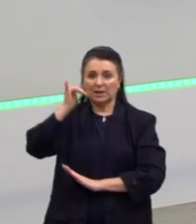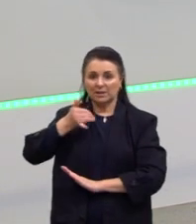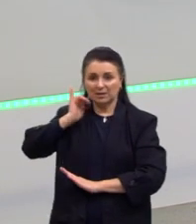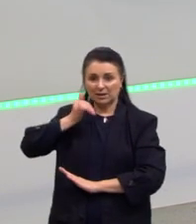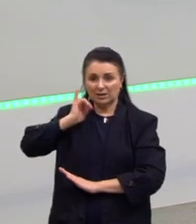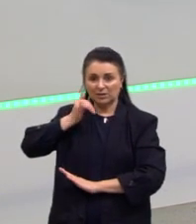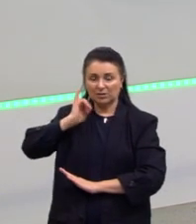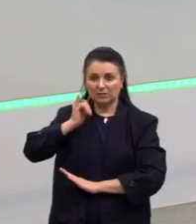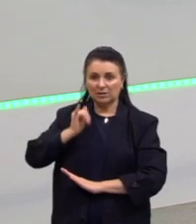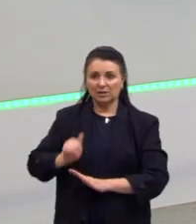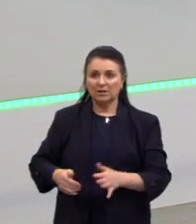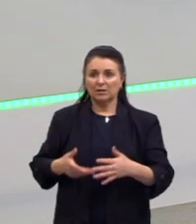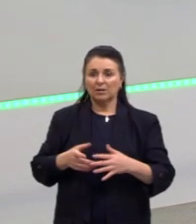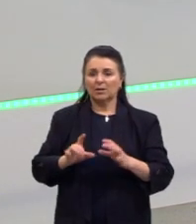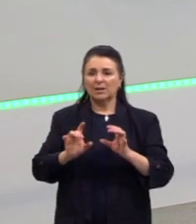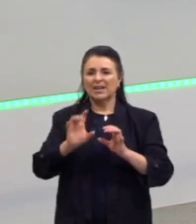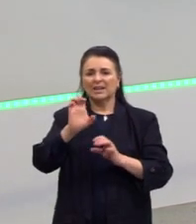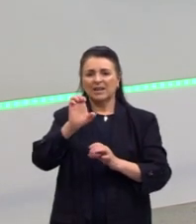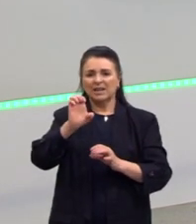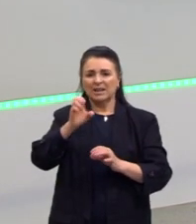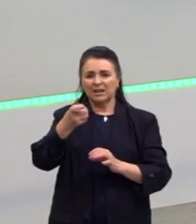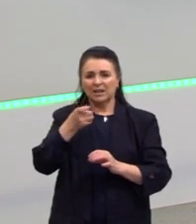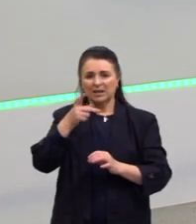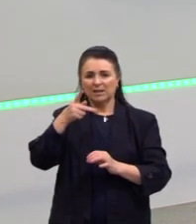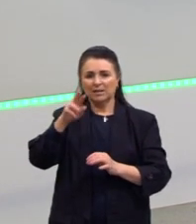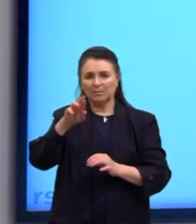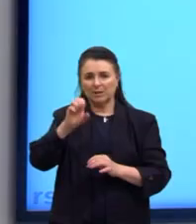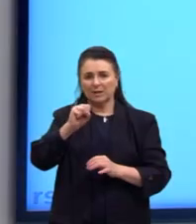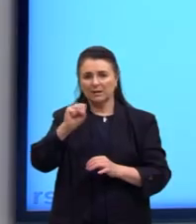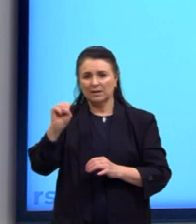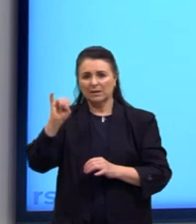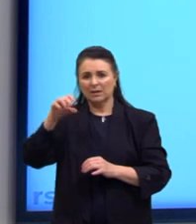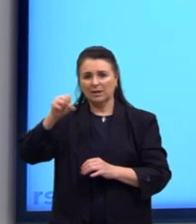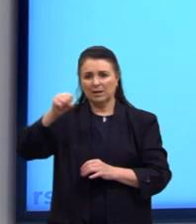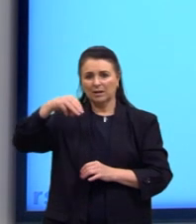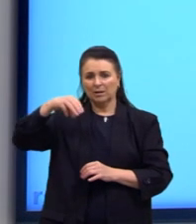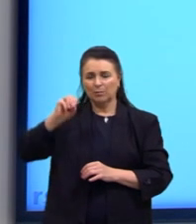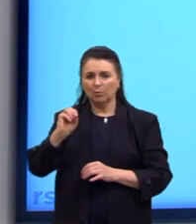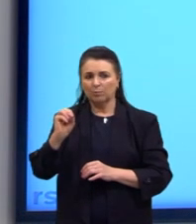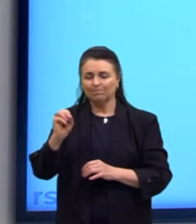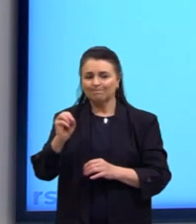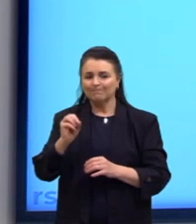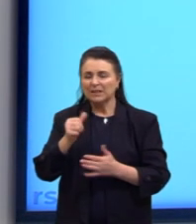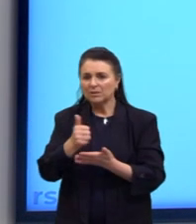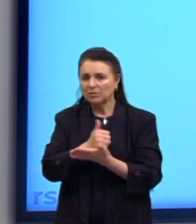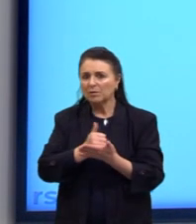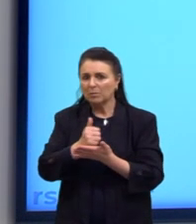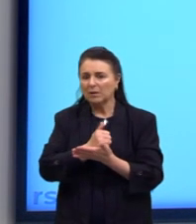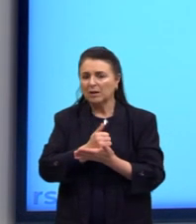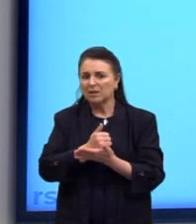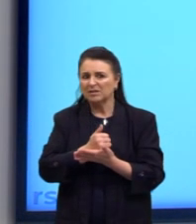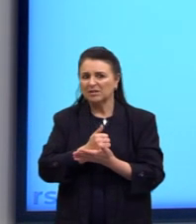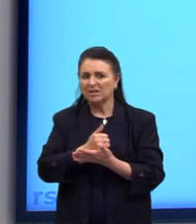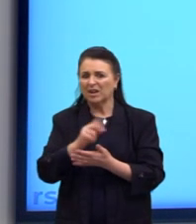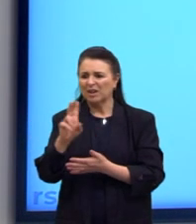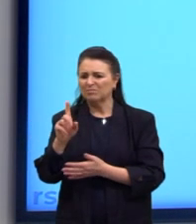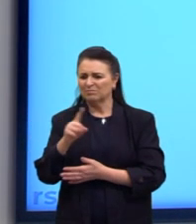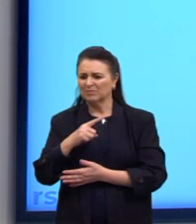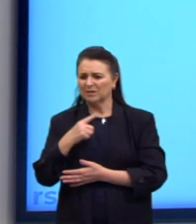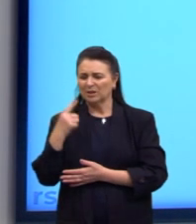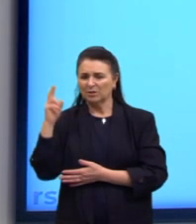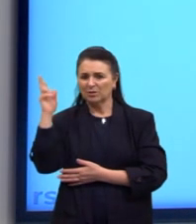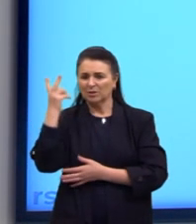O especismo, movimento caracterizado por sustentar que boa parte da nossa história é